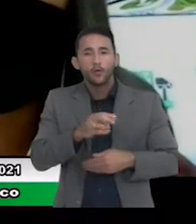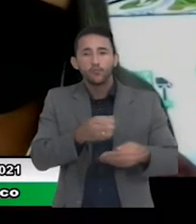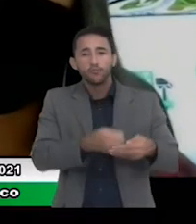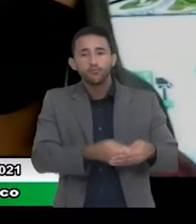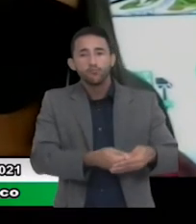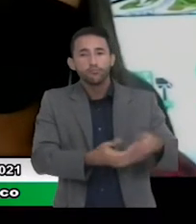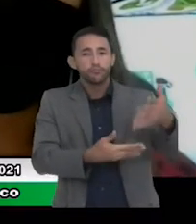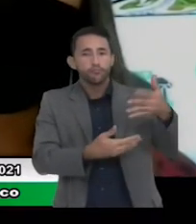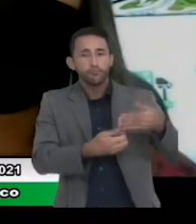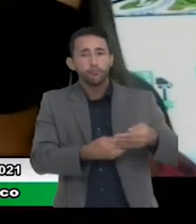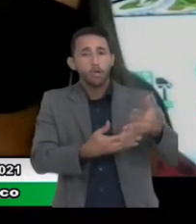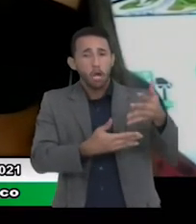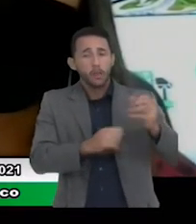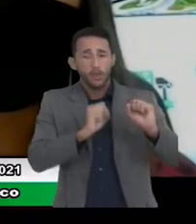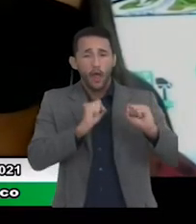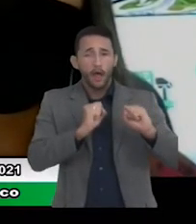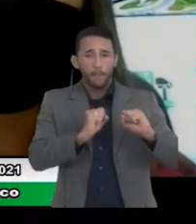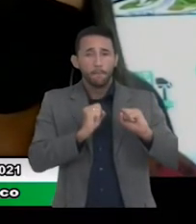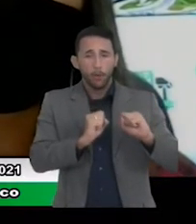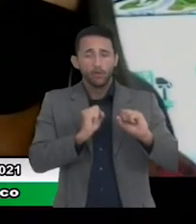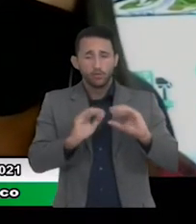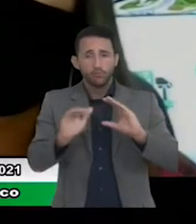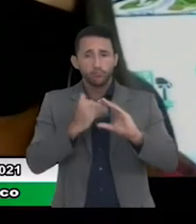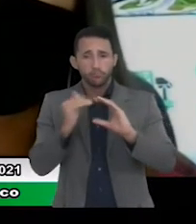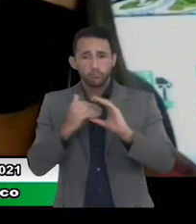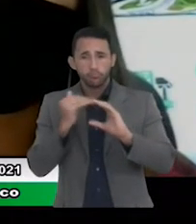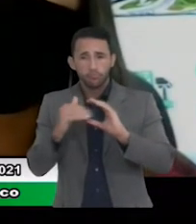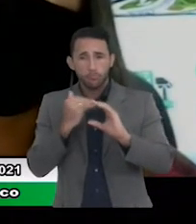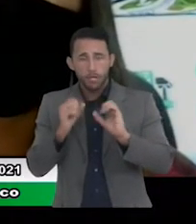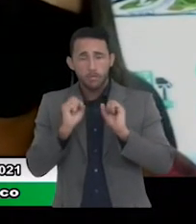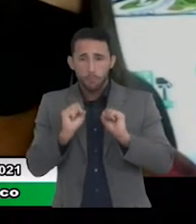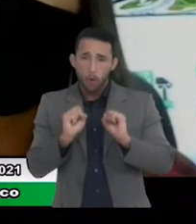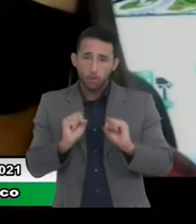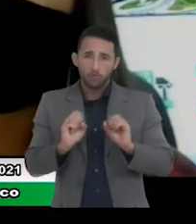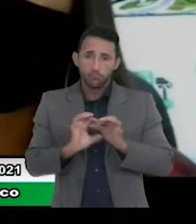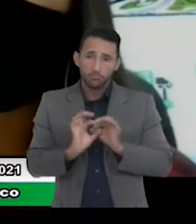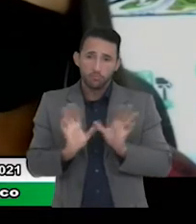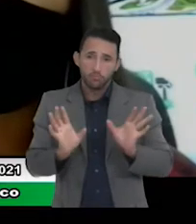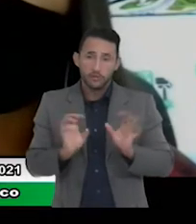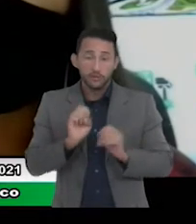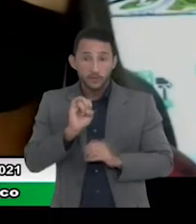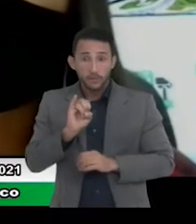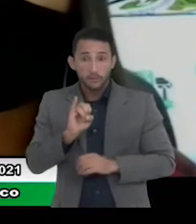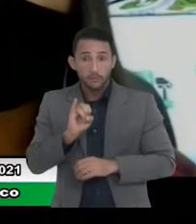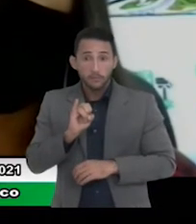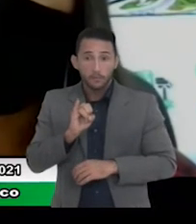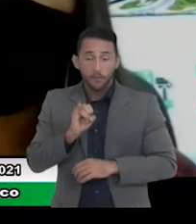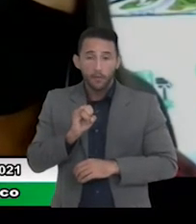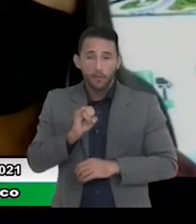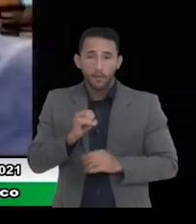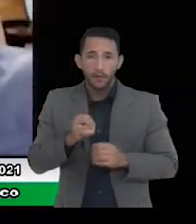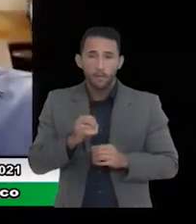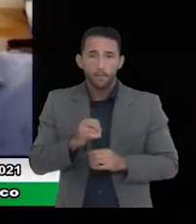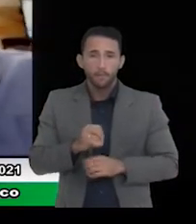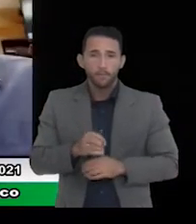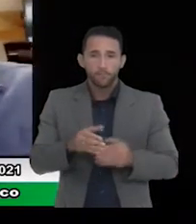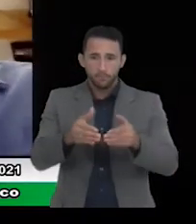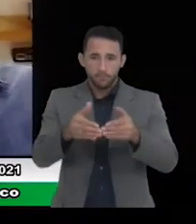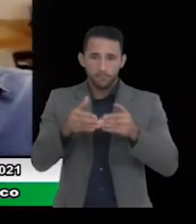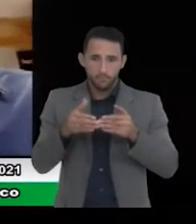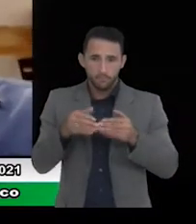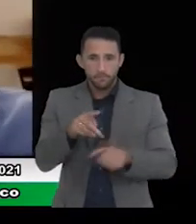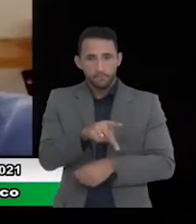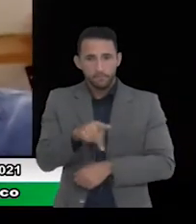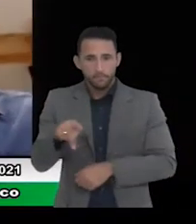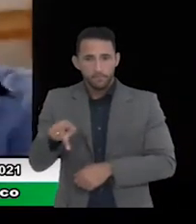fácil para avisar que precisa falar e a gente dá a palavra pela ordem presidente